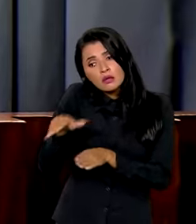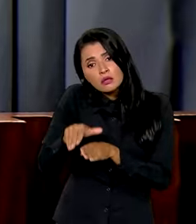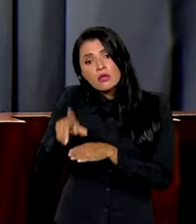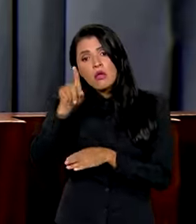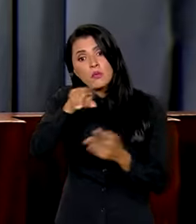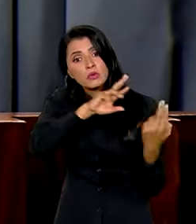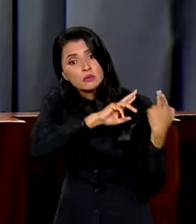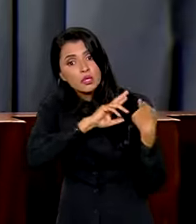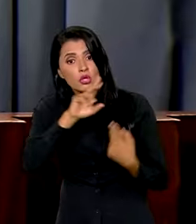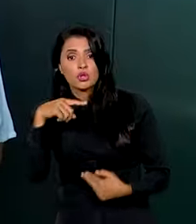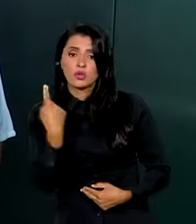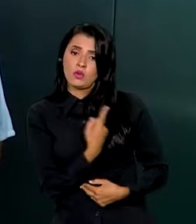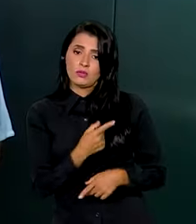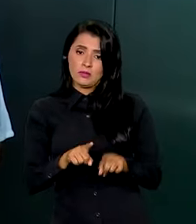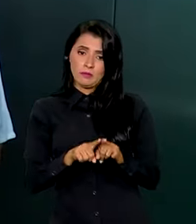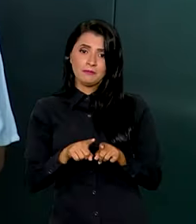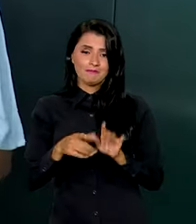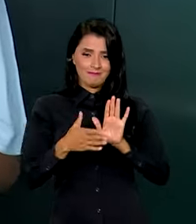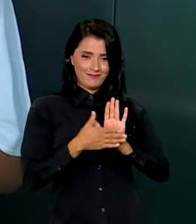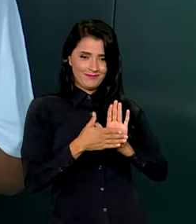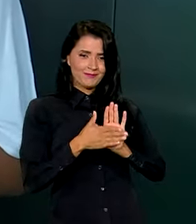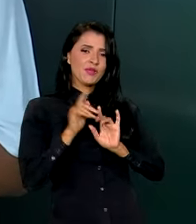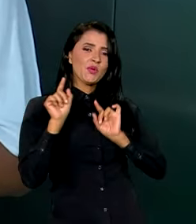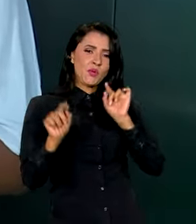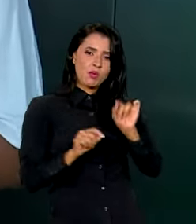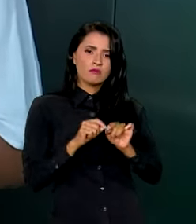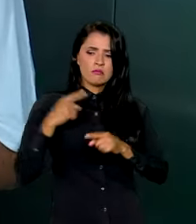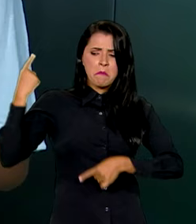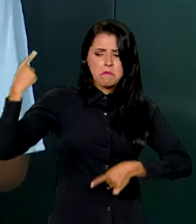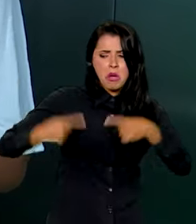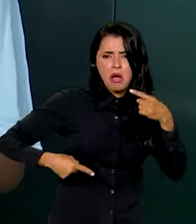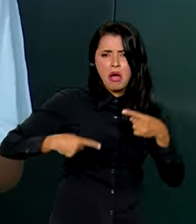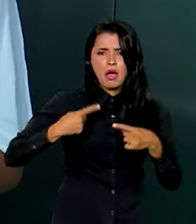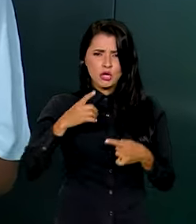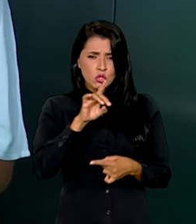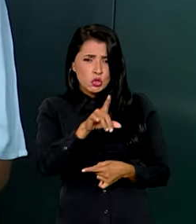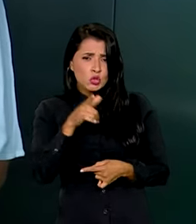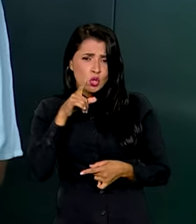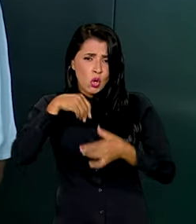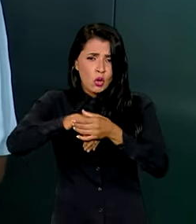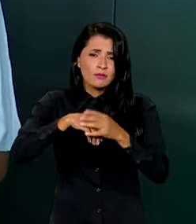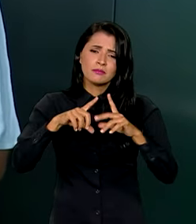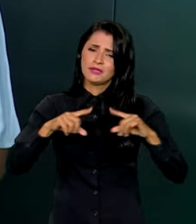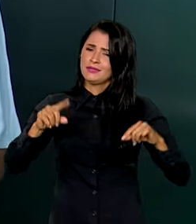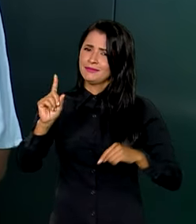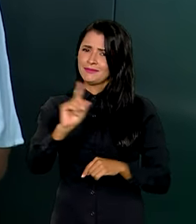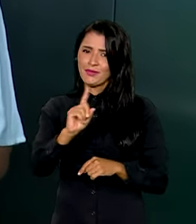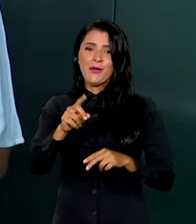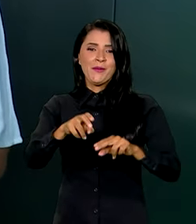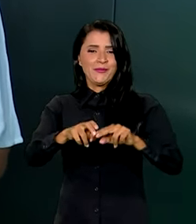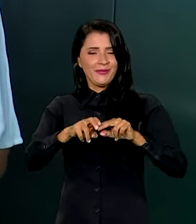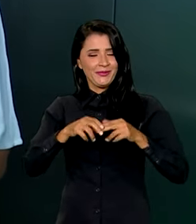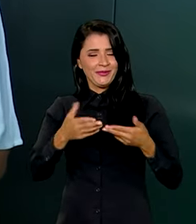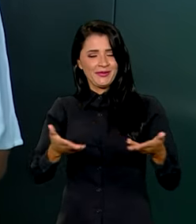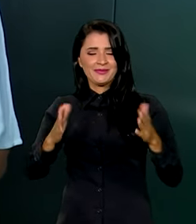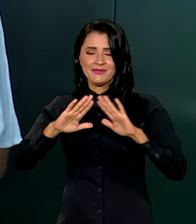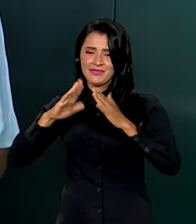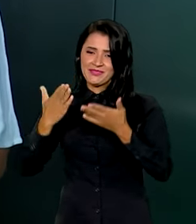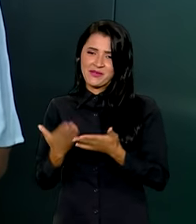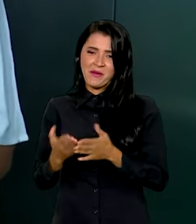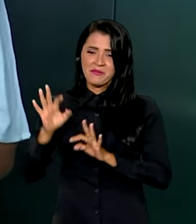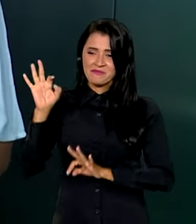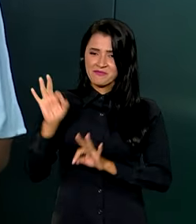responsabilidade nossa também. A proposta é que essa discussão não fique apenas em Brasília. Por isso, escolas,